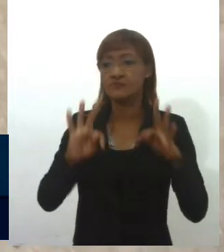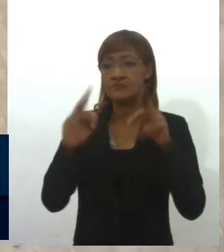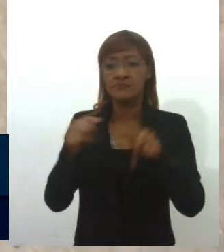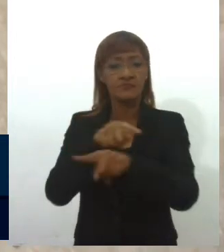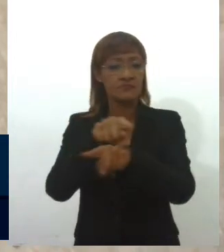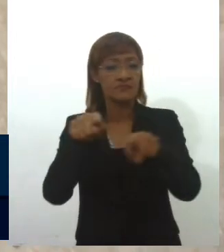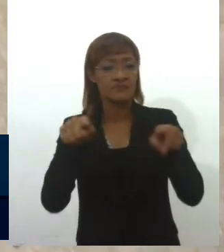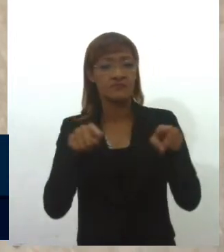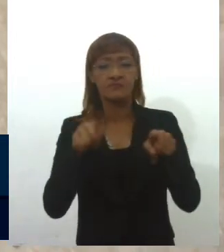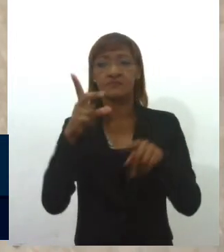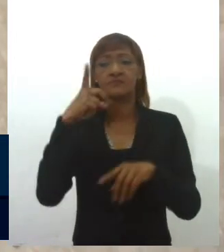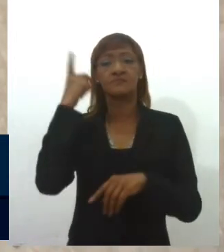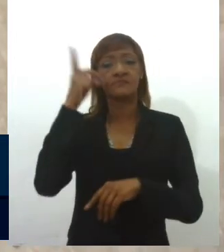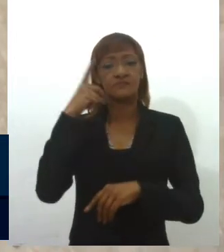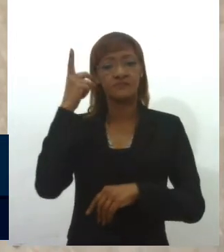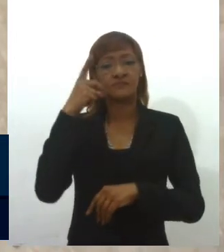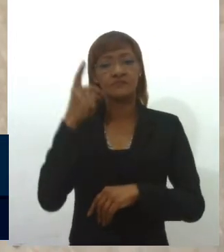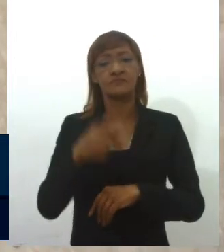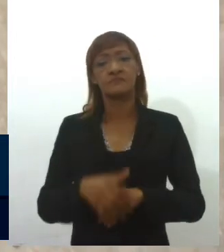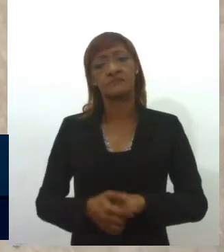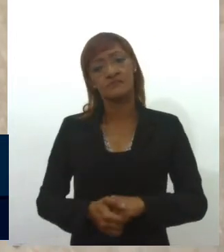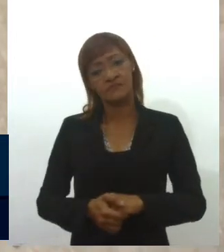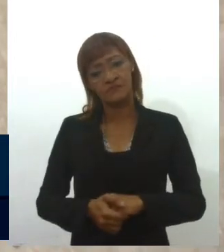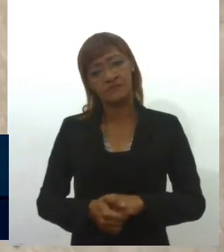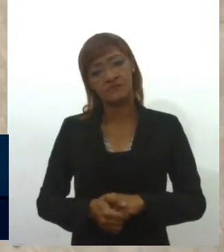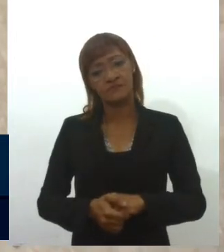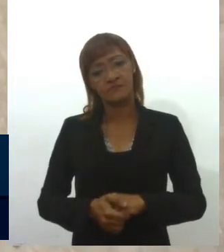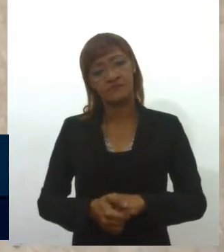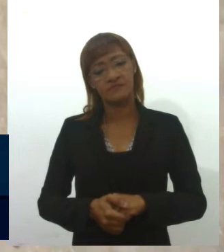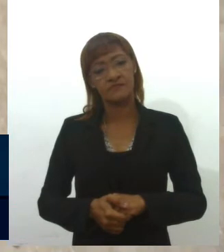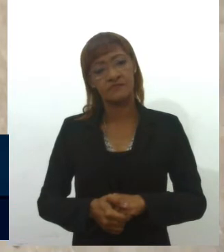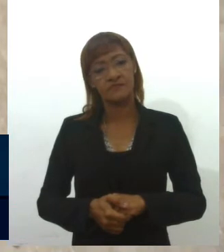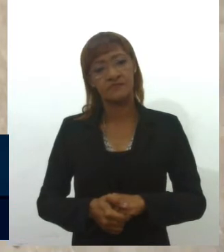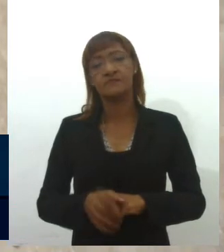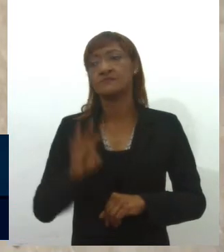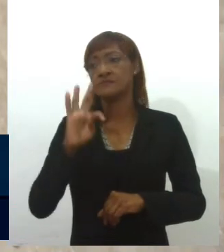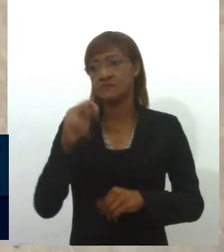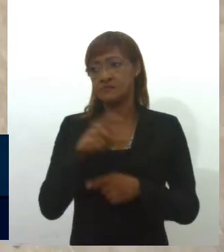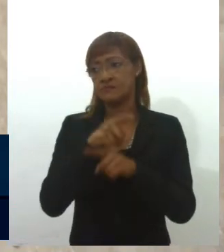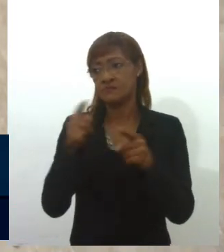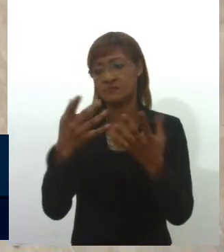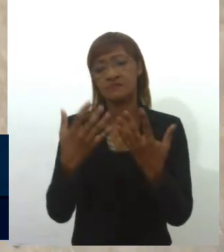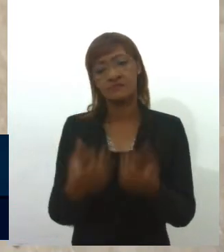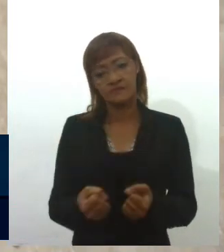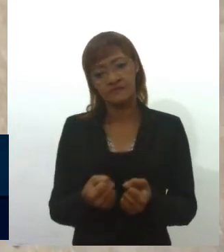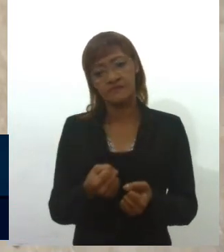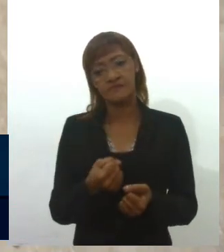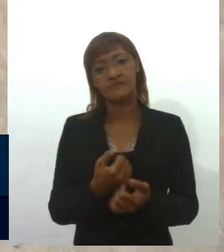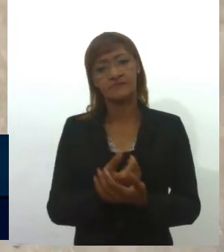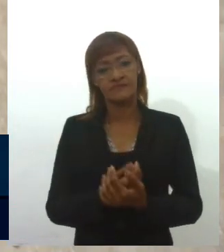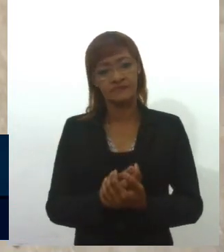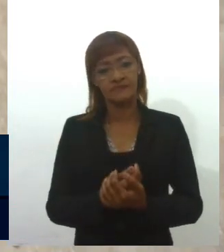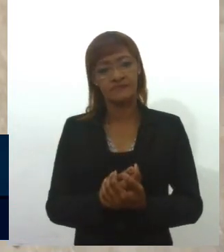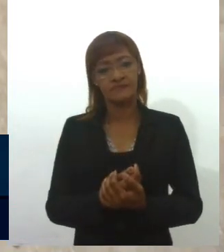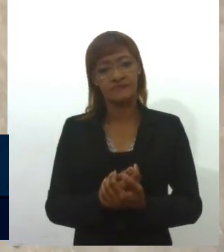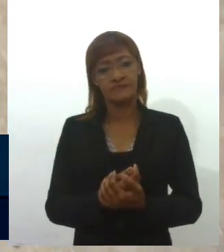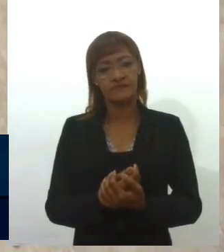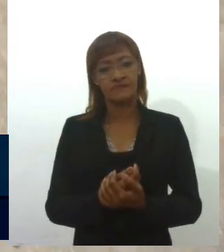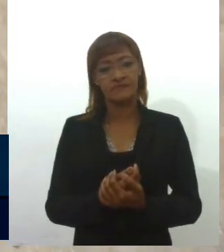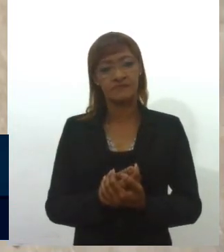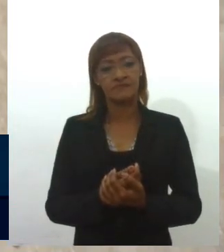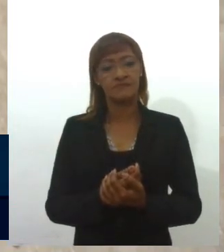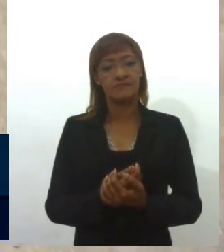deputados que pudemos conversar e todos concordaram. De forma que será esse o expediente.